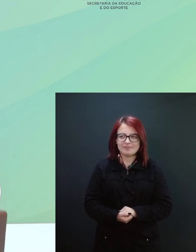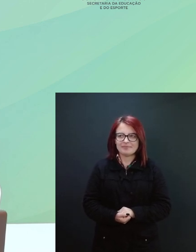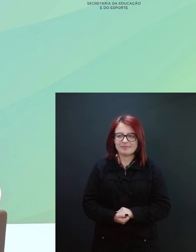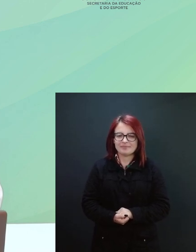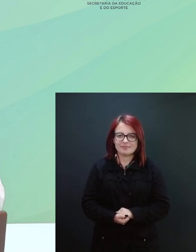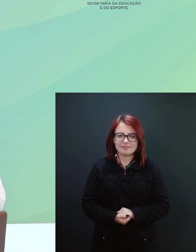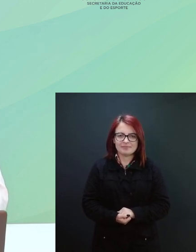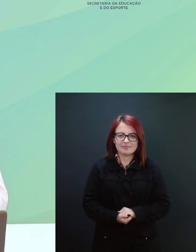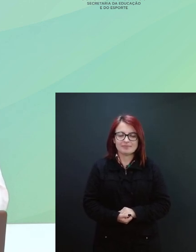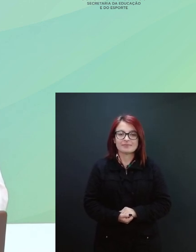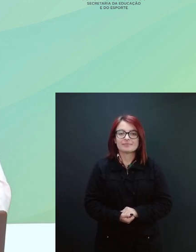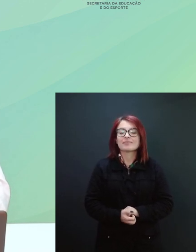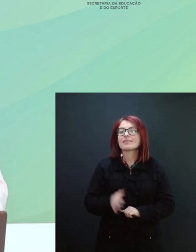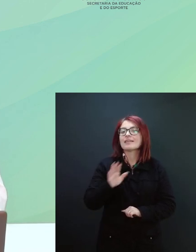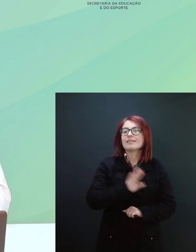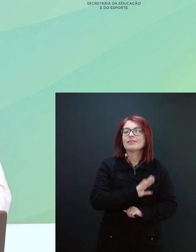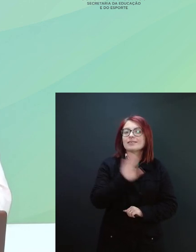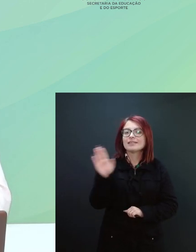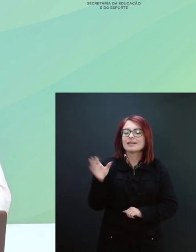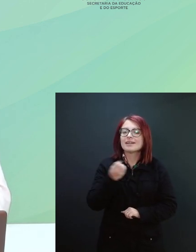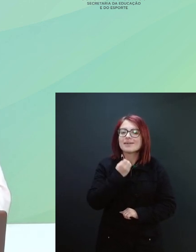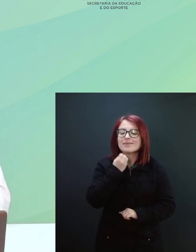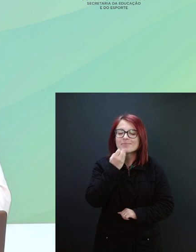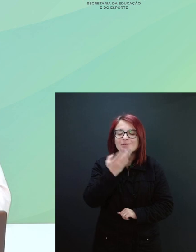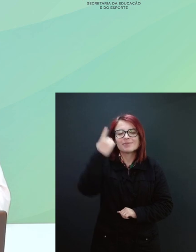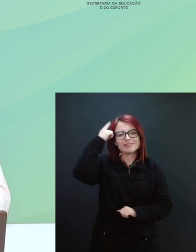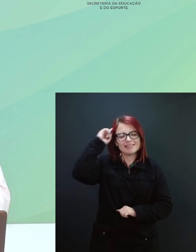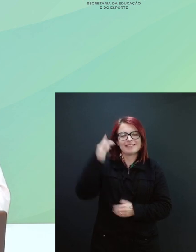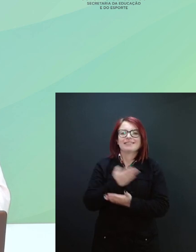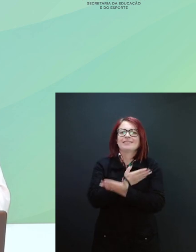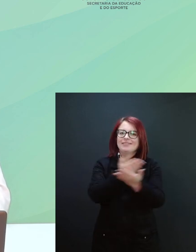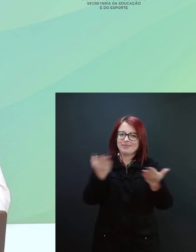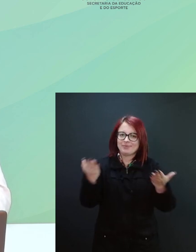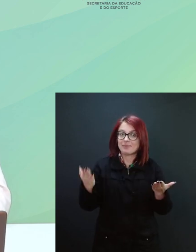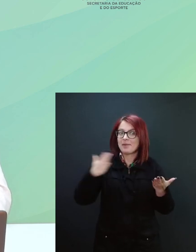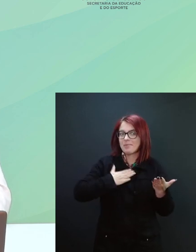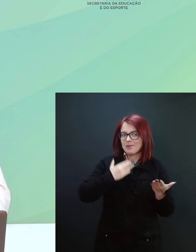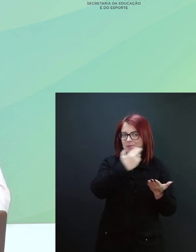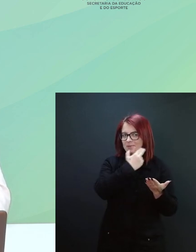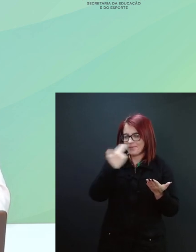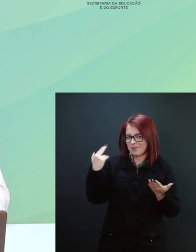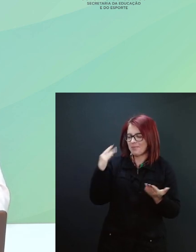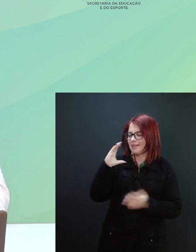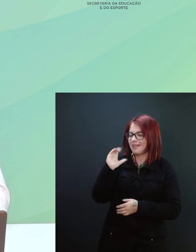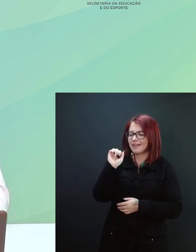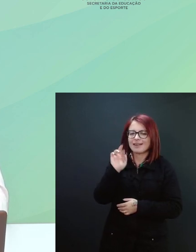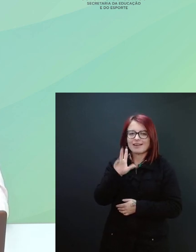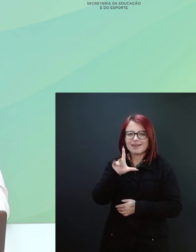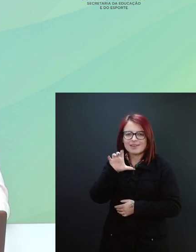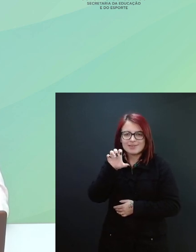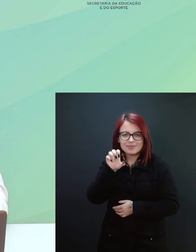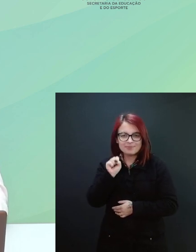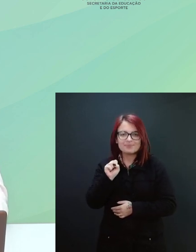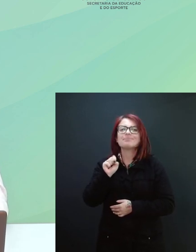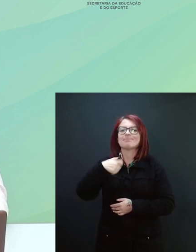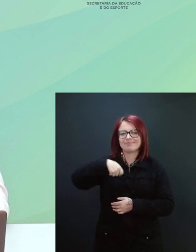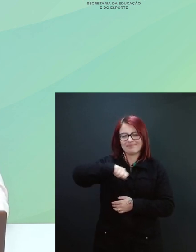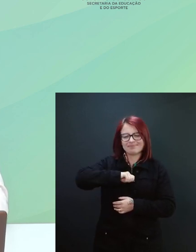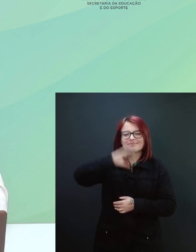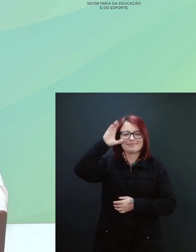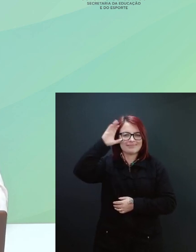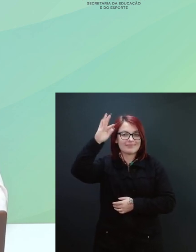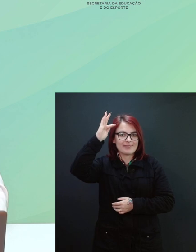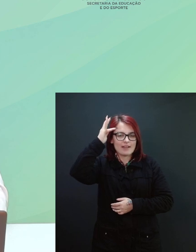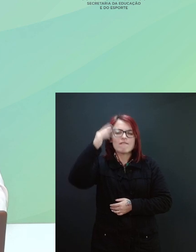Olá, bom dia a todos e a todas, sou o professor Carlos Frederico, irei fazer minha